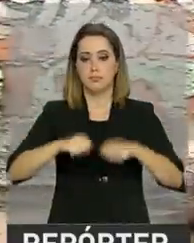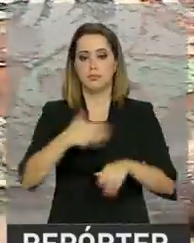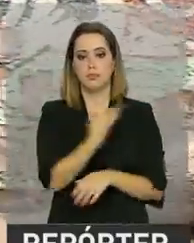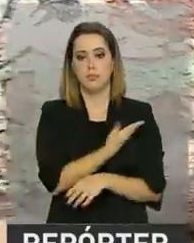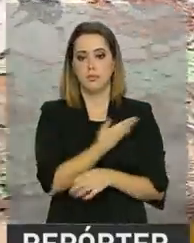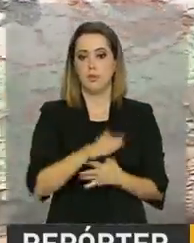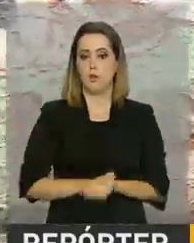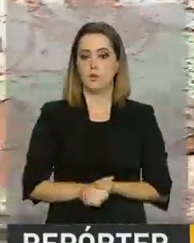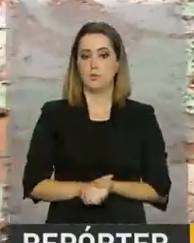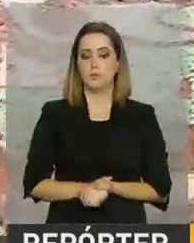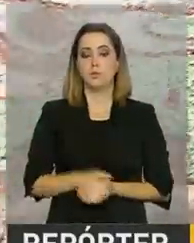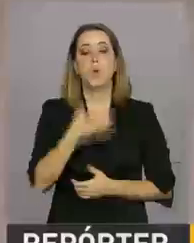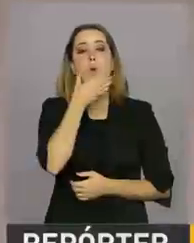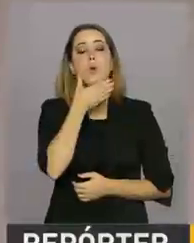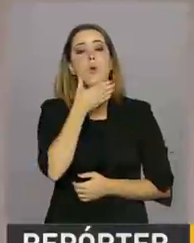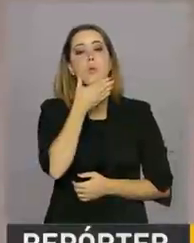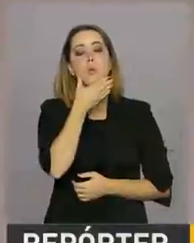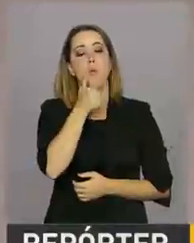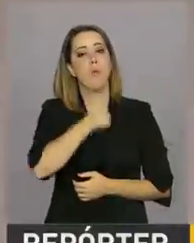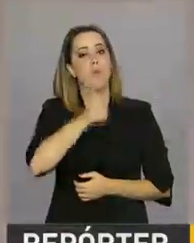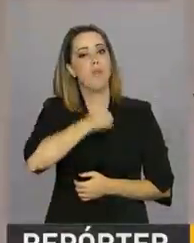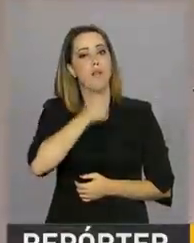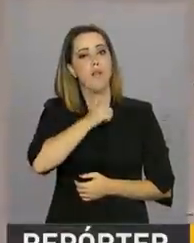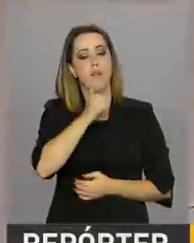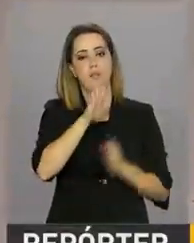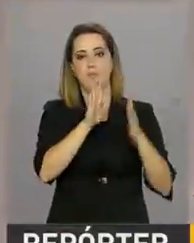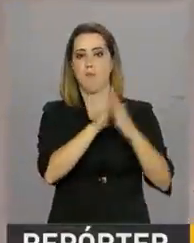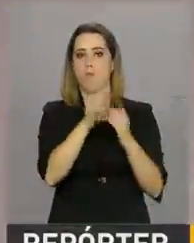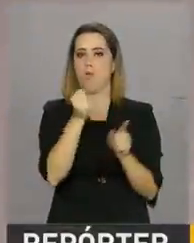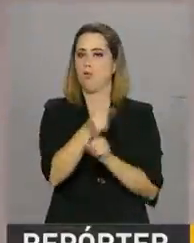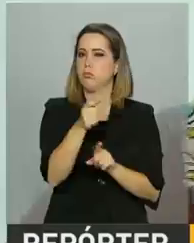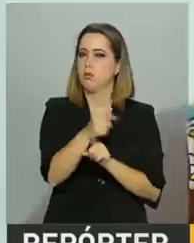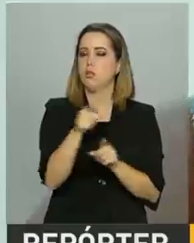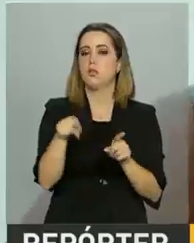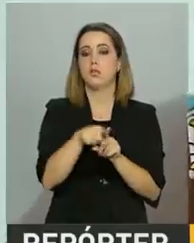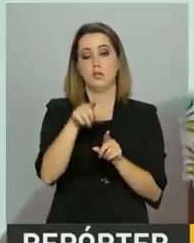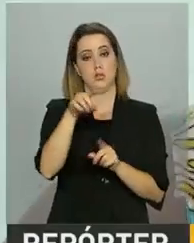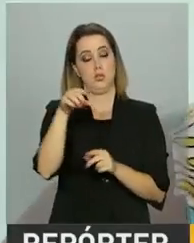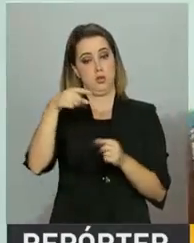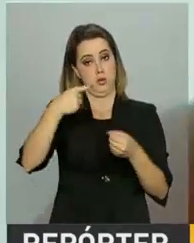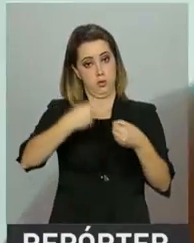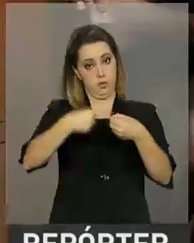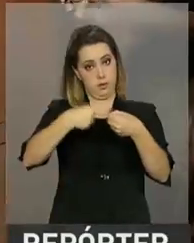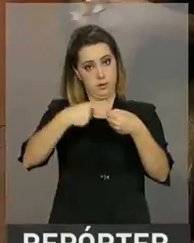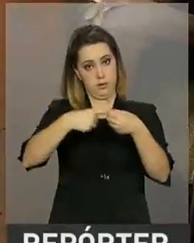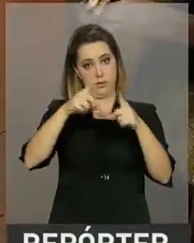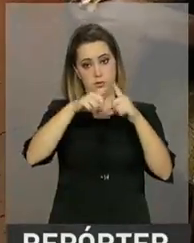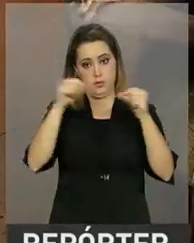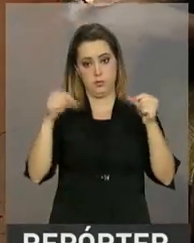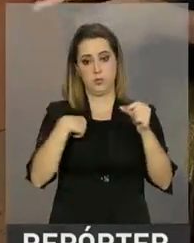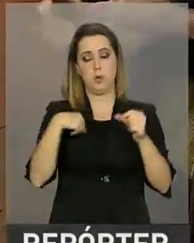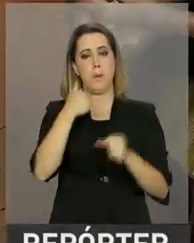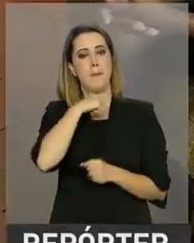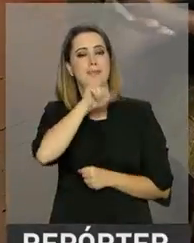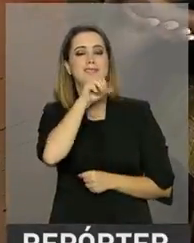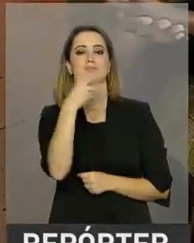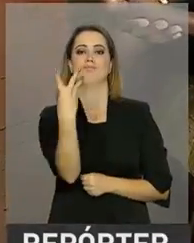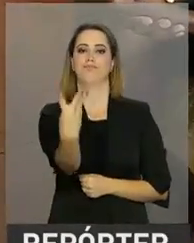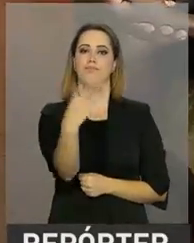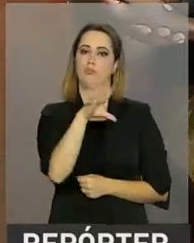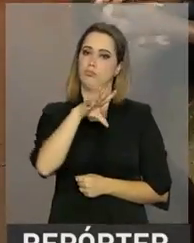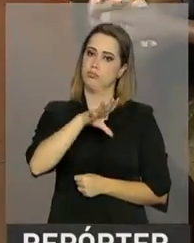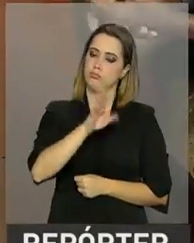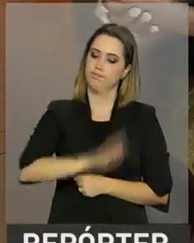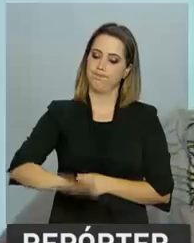Annalice mora de aluguel em Taguatinga, região administrativa do Distrito Federal. Mãe de três filhos pequenos, ela está